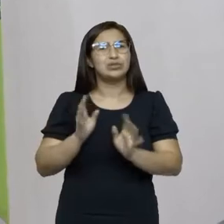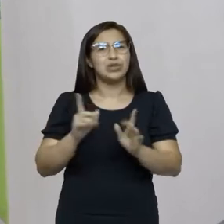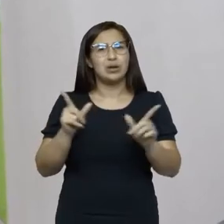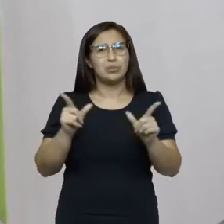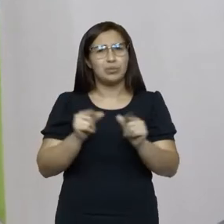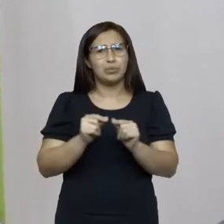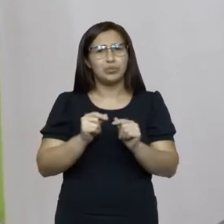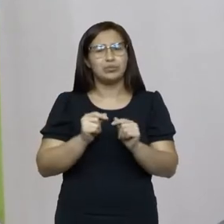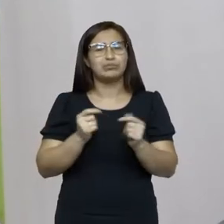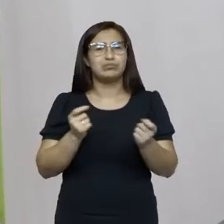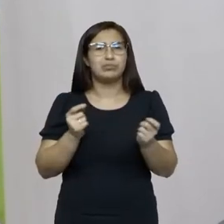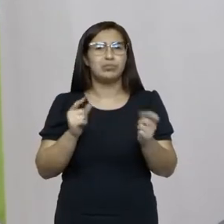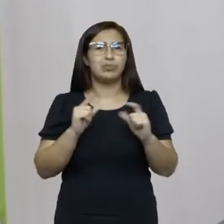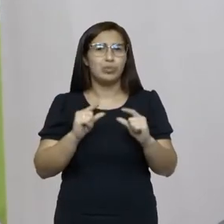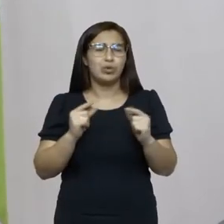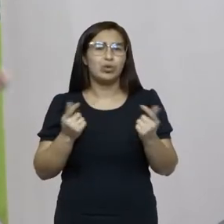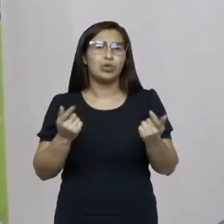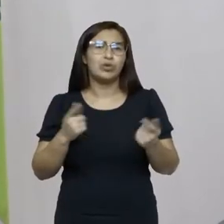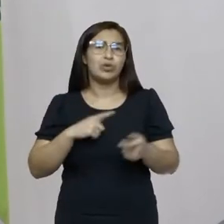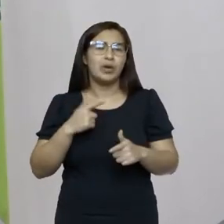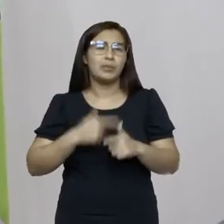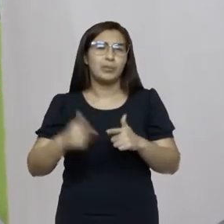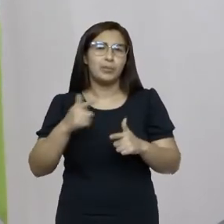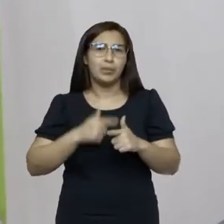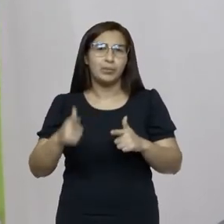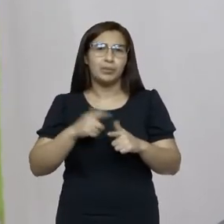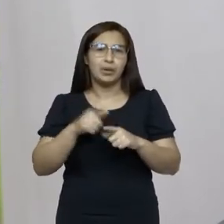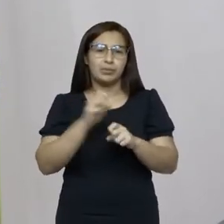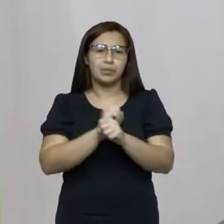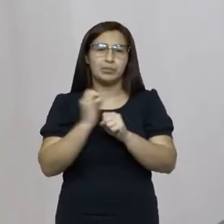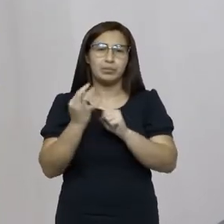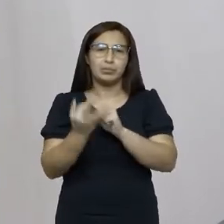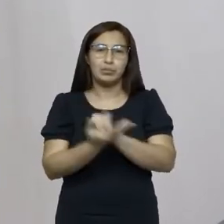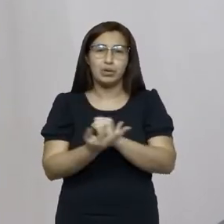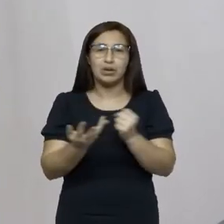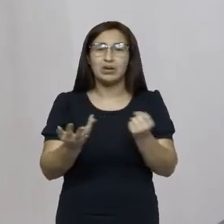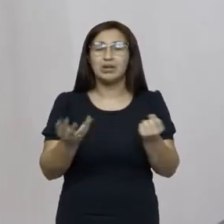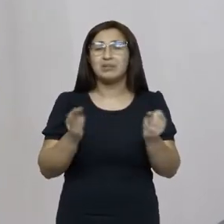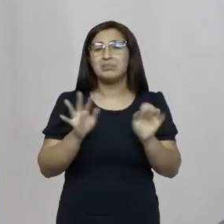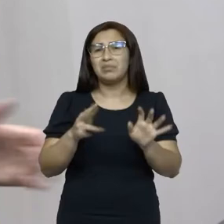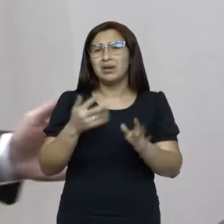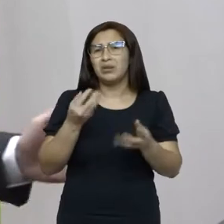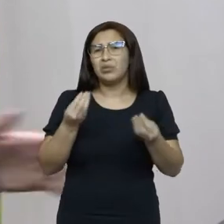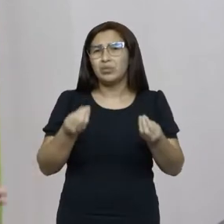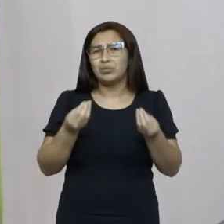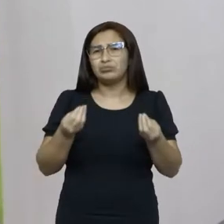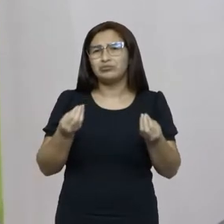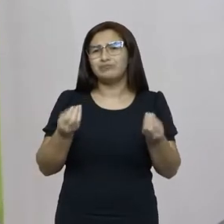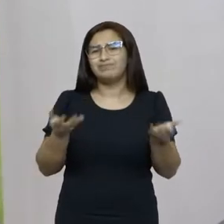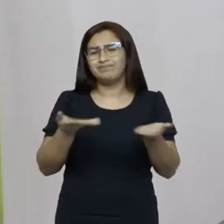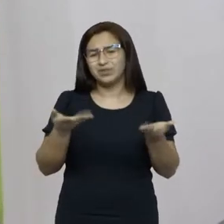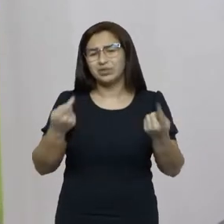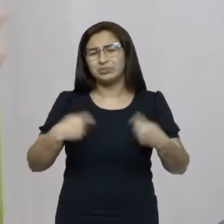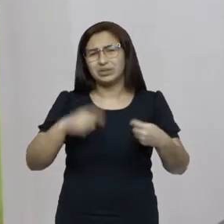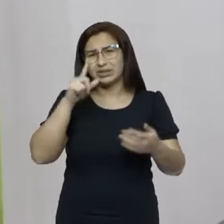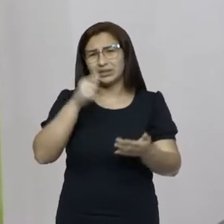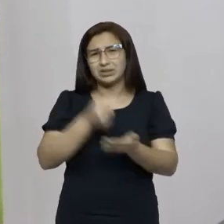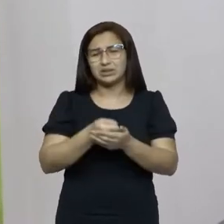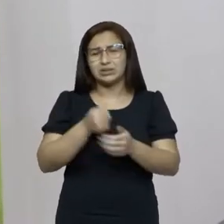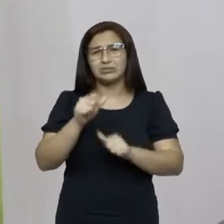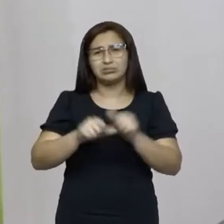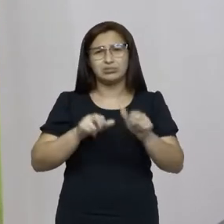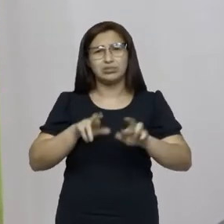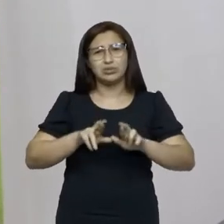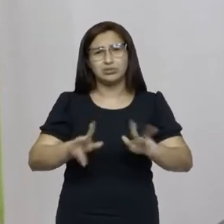acumulou também teve problemas em épocas de pandemia mas não é possível que agora não se tome as providências aliás